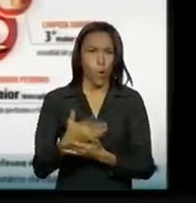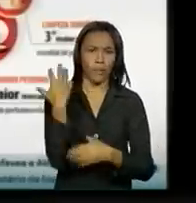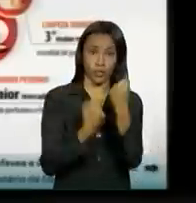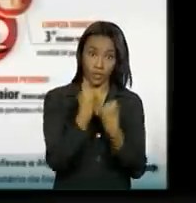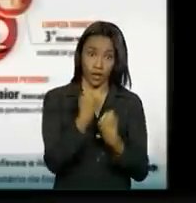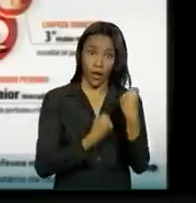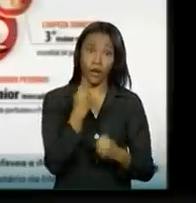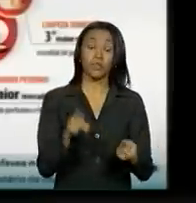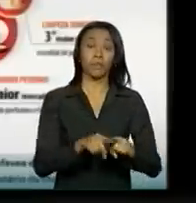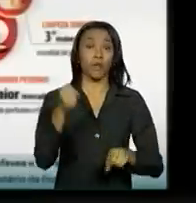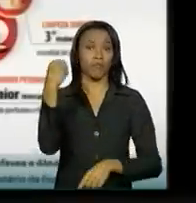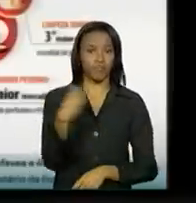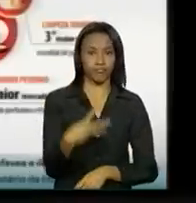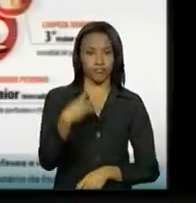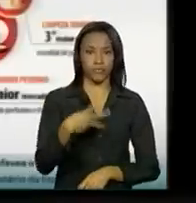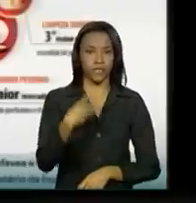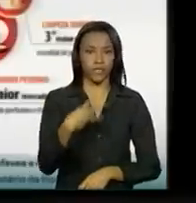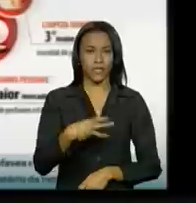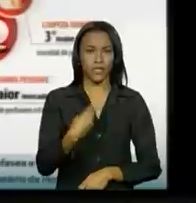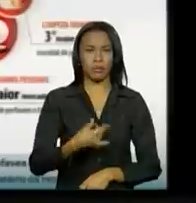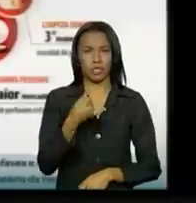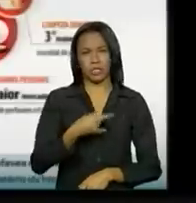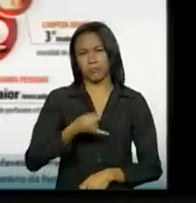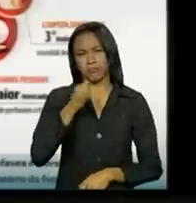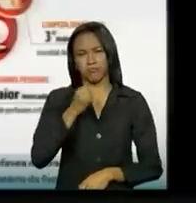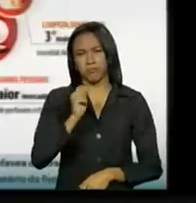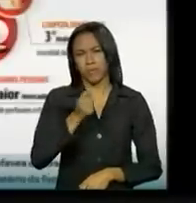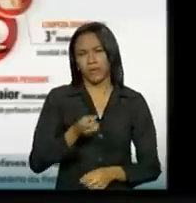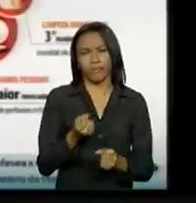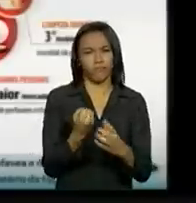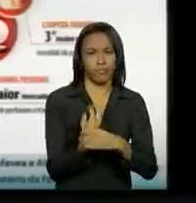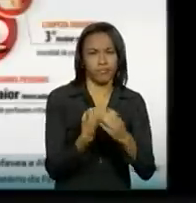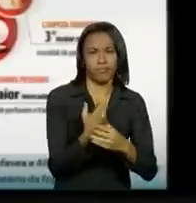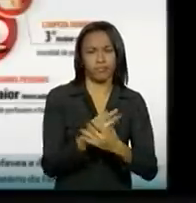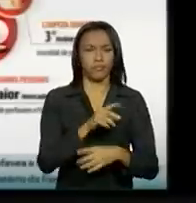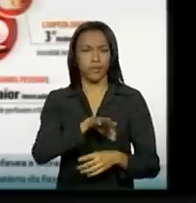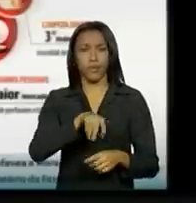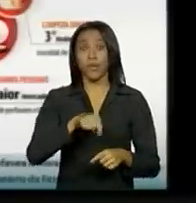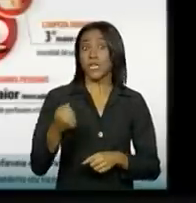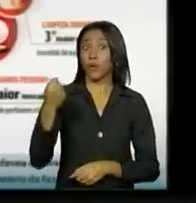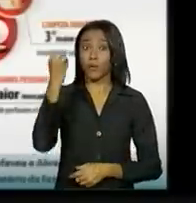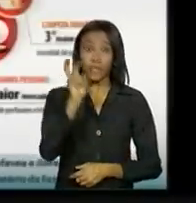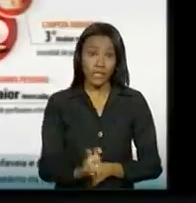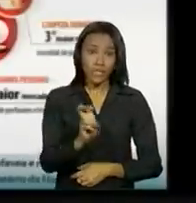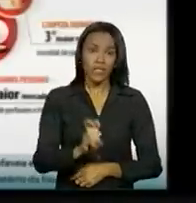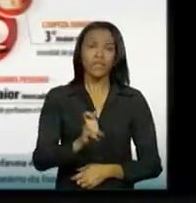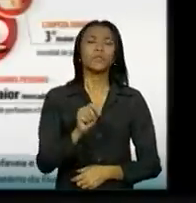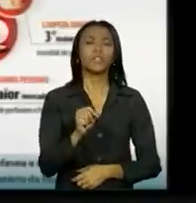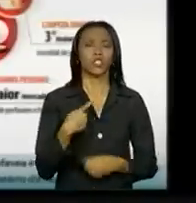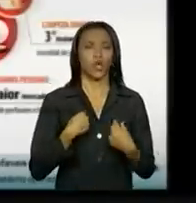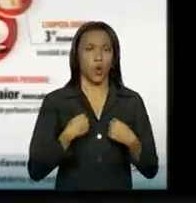é o terceiro maior de bebidas alcoólicas, é o quinto maior de vestuário.